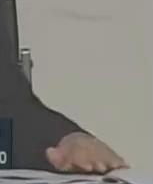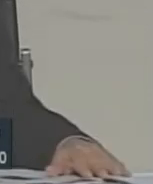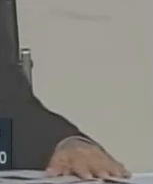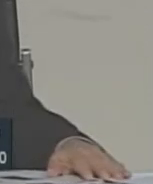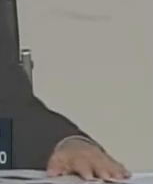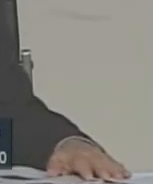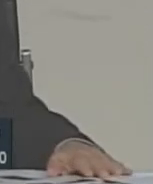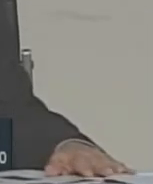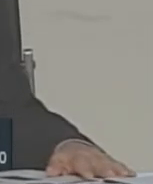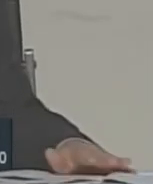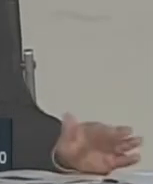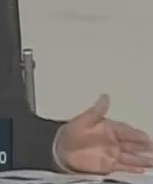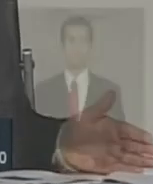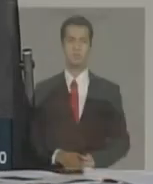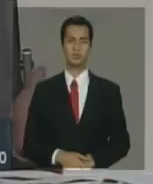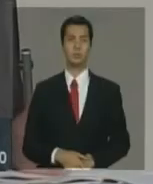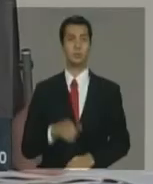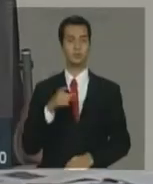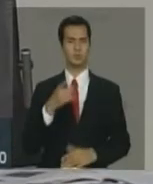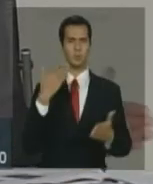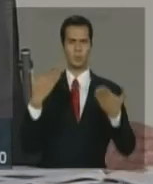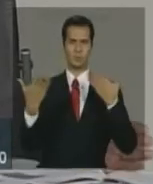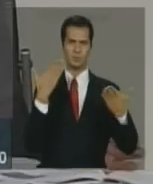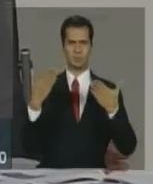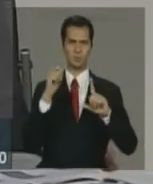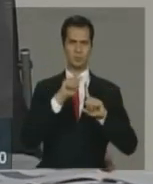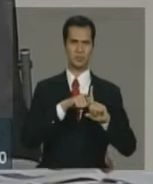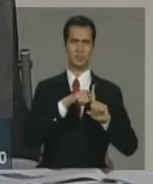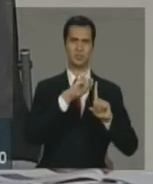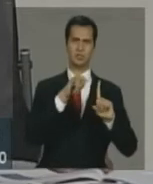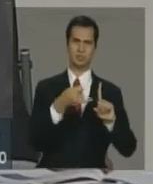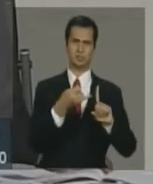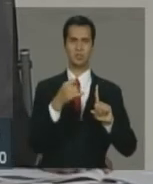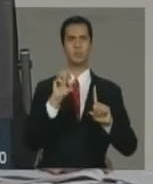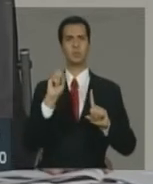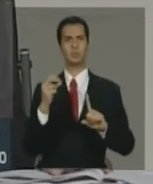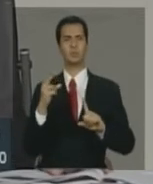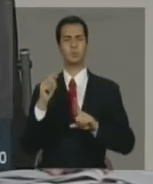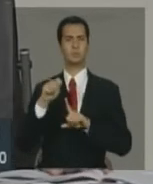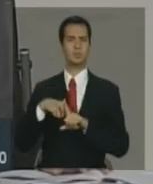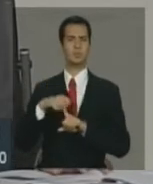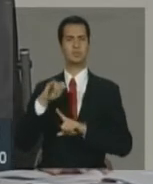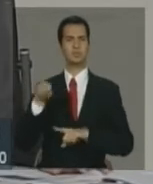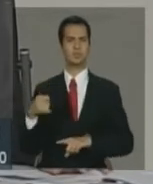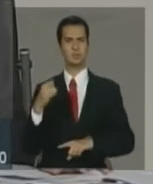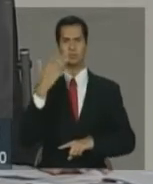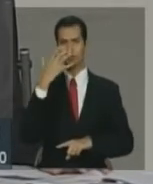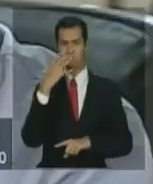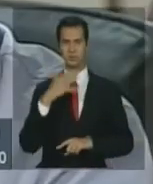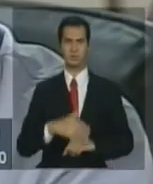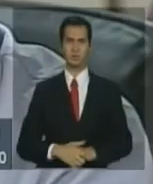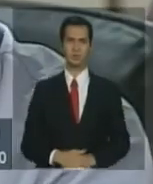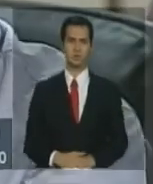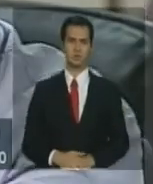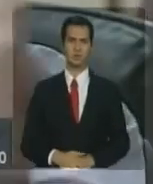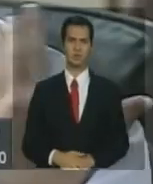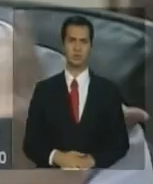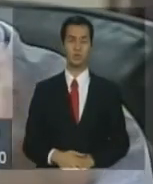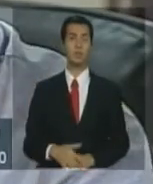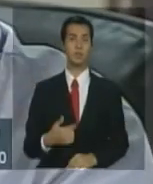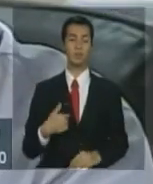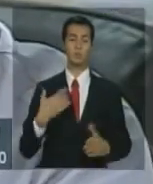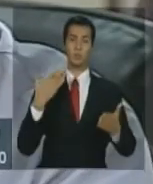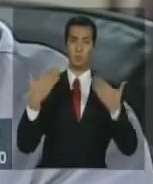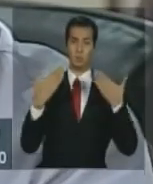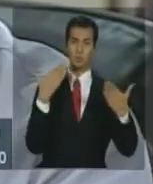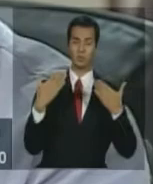Você está comparando janeiro e fevereiro ou só janeiro? Não. Estou comparando o janeiro que vocês apresentaram hoje, o dado que